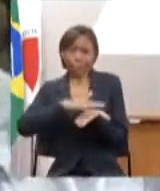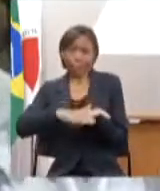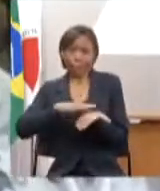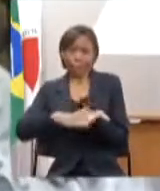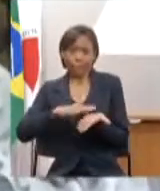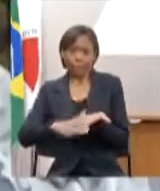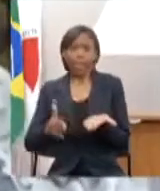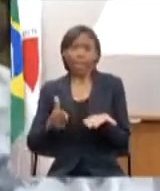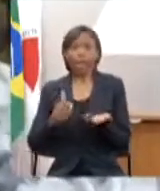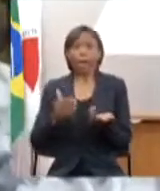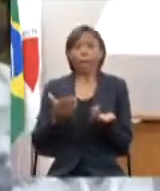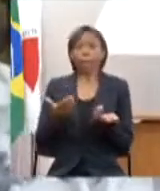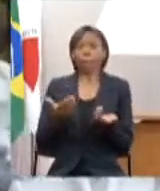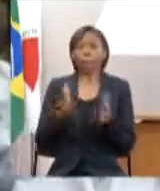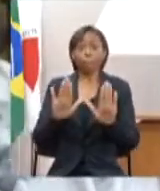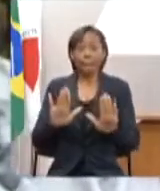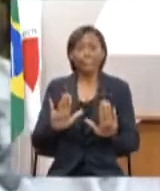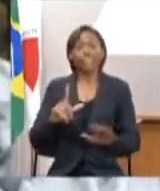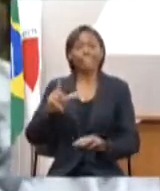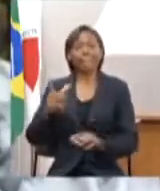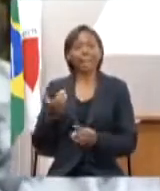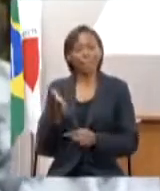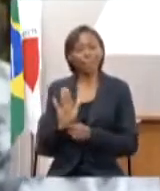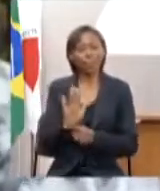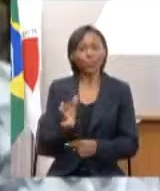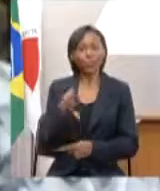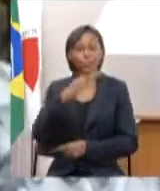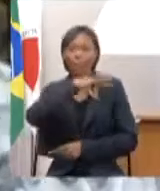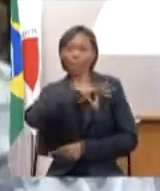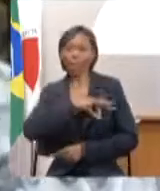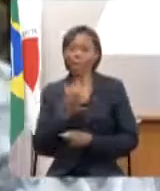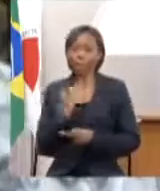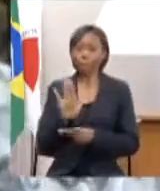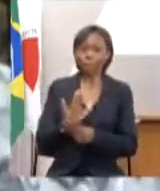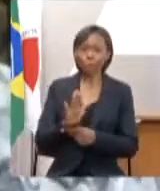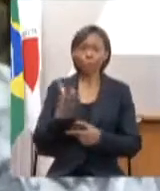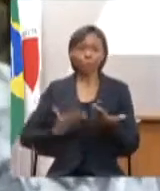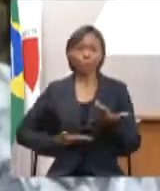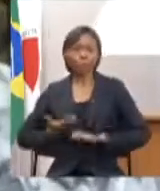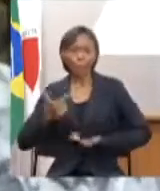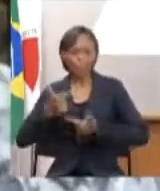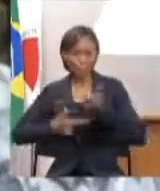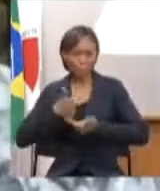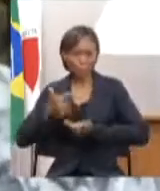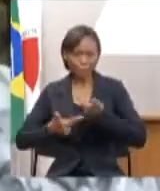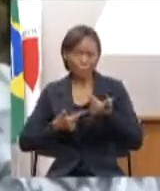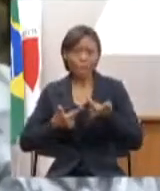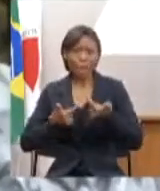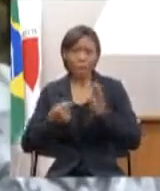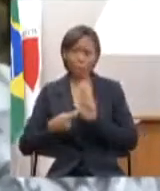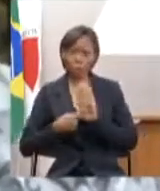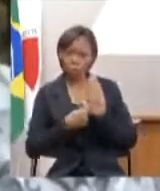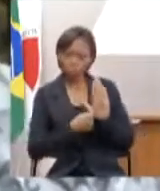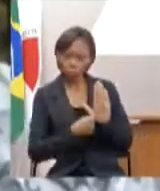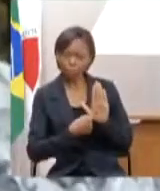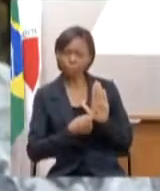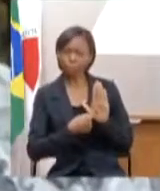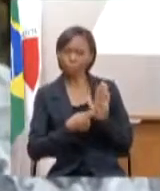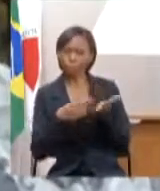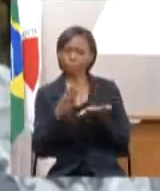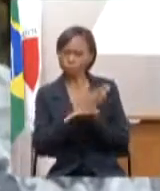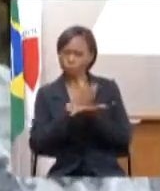emprego quando a gente coloca isso para alguns jovens inclusive das redes públicas a qual